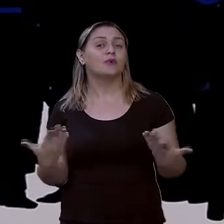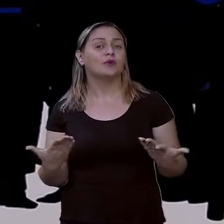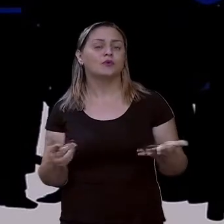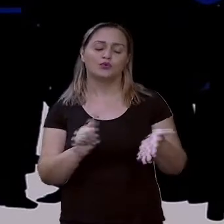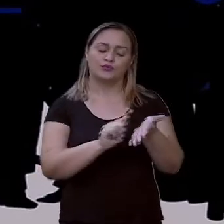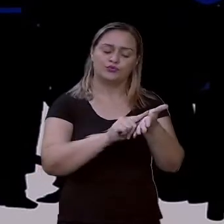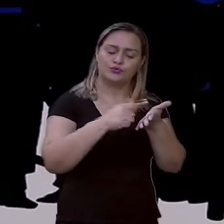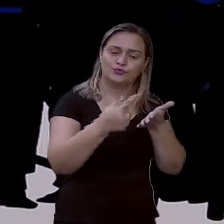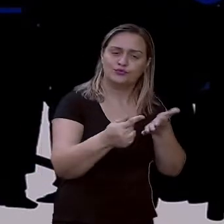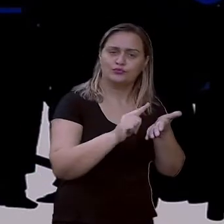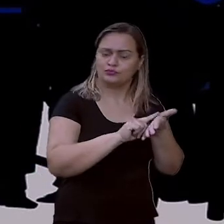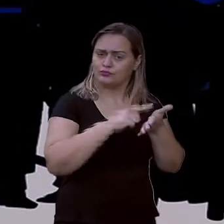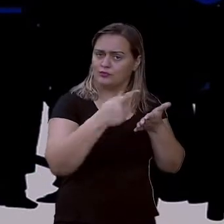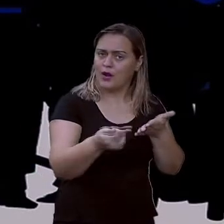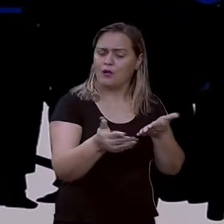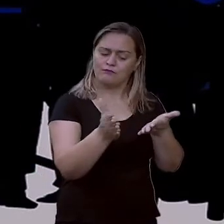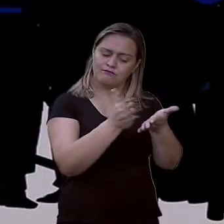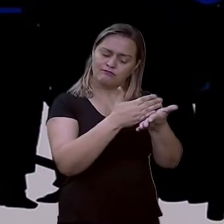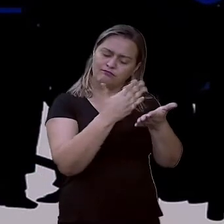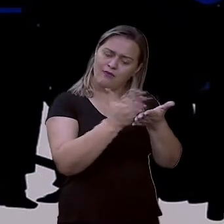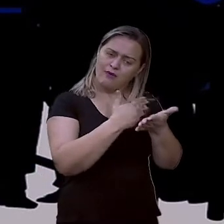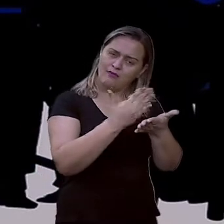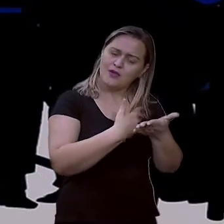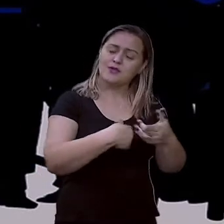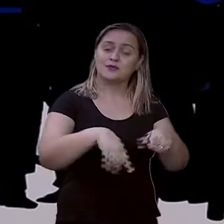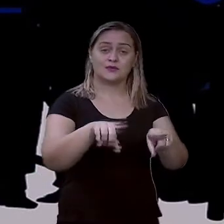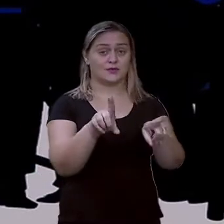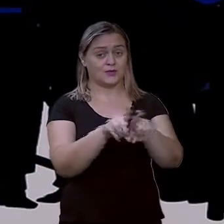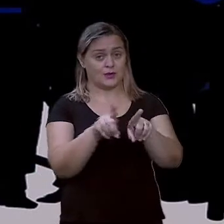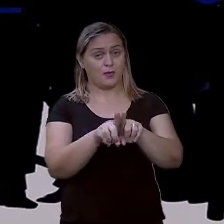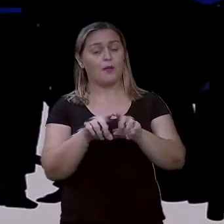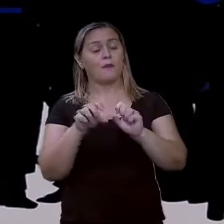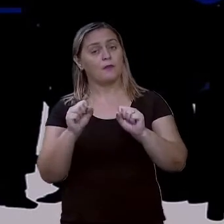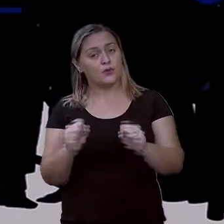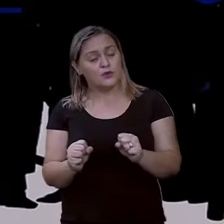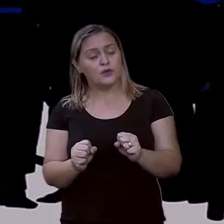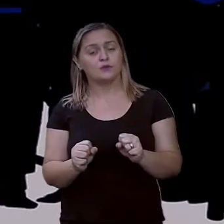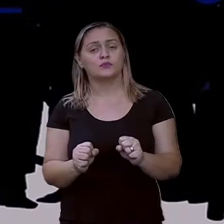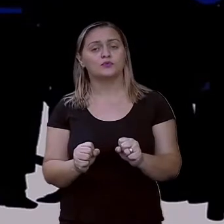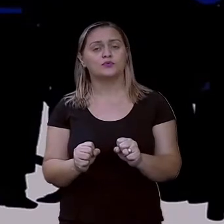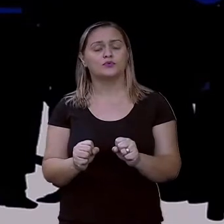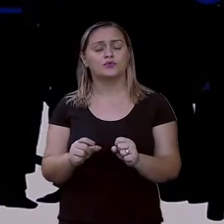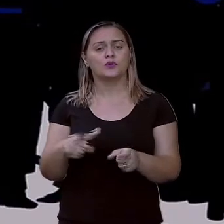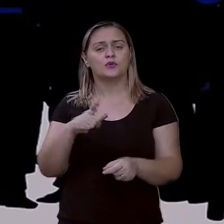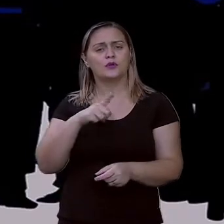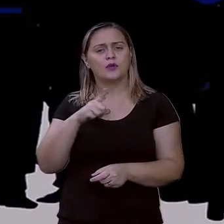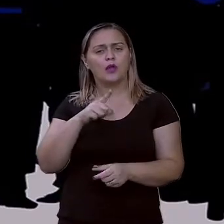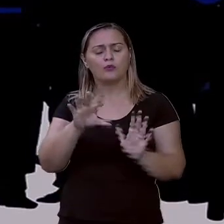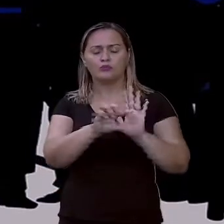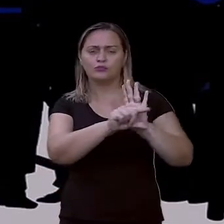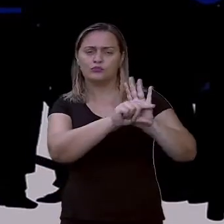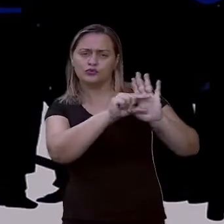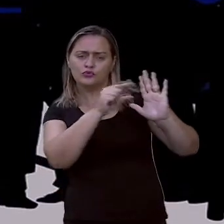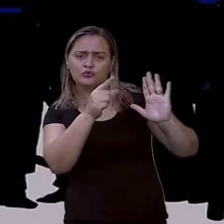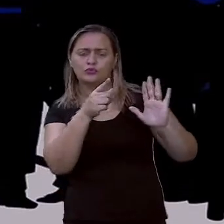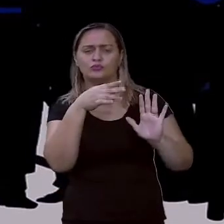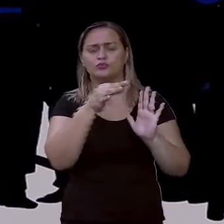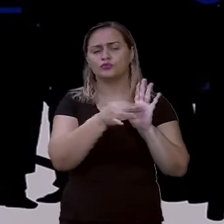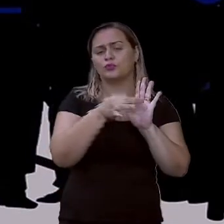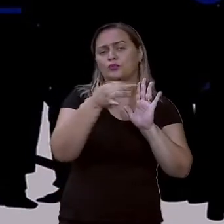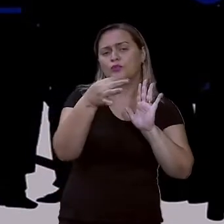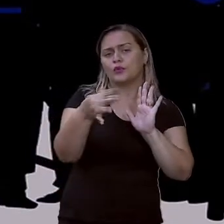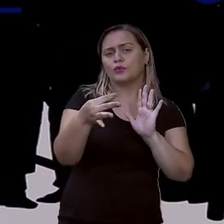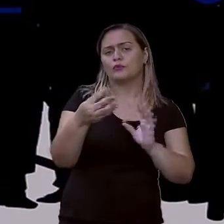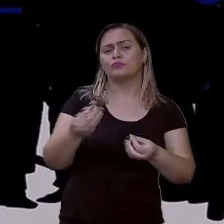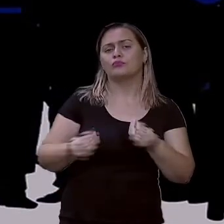jornais e revistas, podemos ouvir um artigo de opinião. Isso mesmo, ouvir.